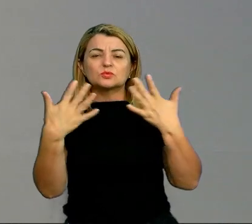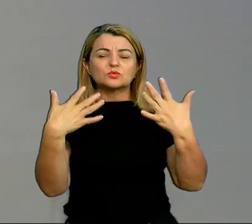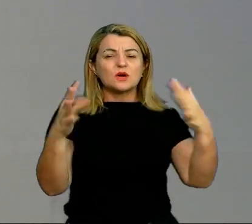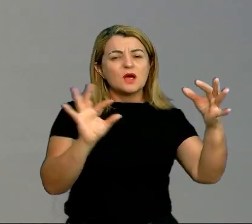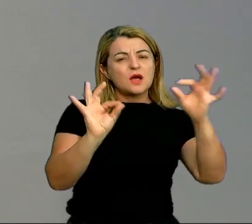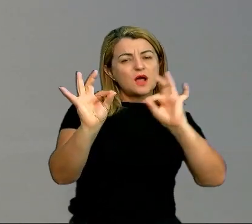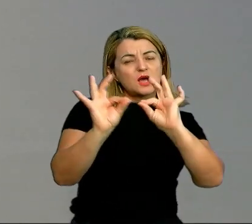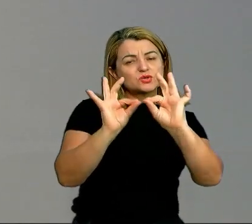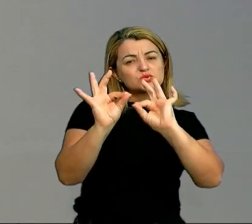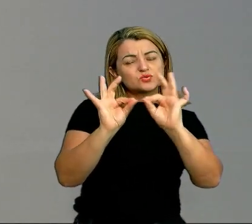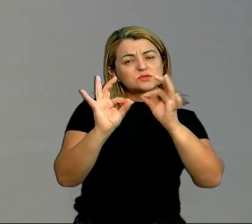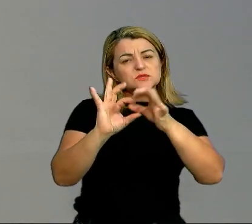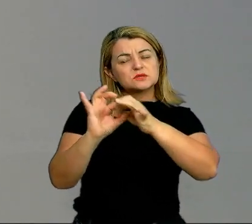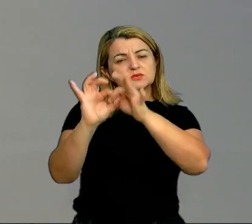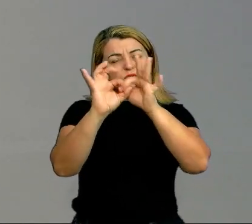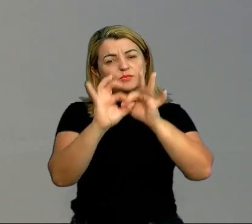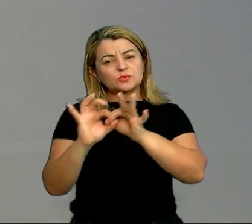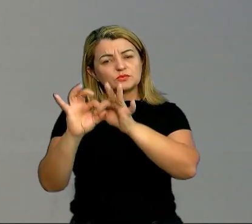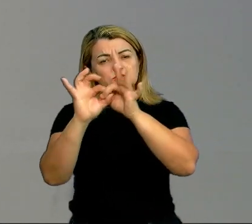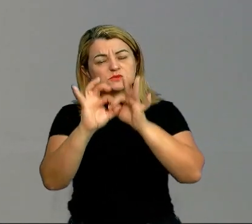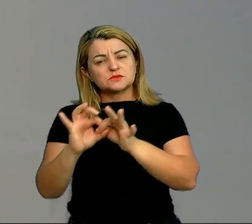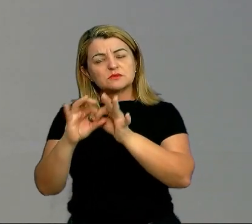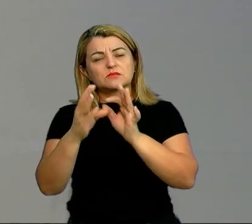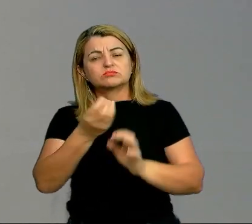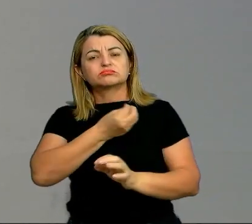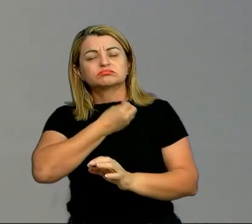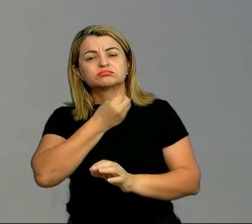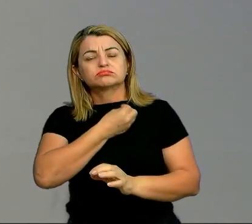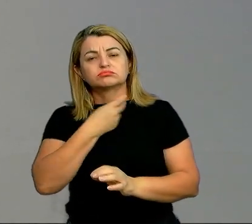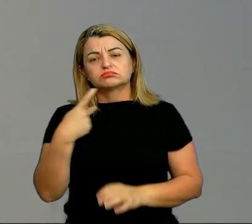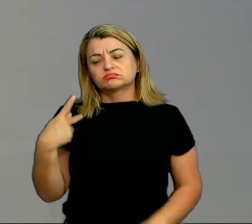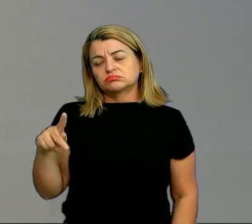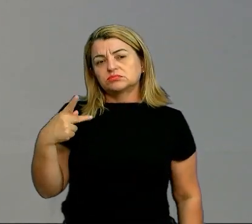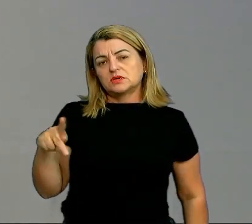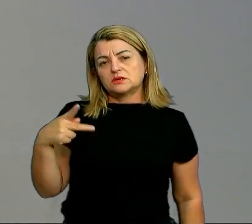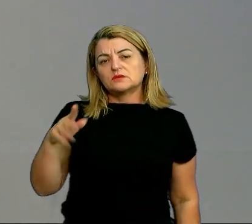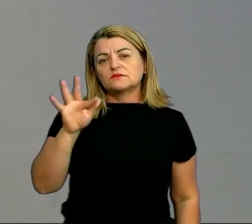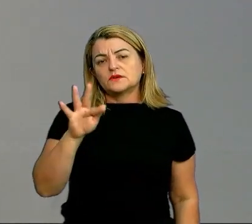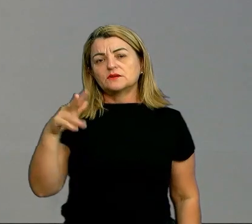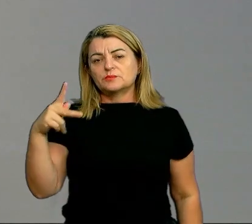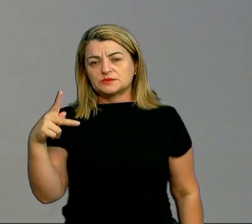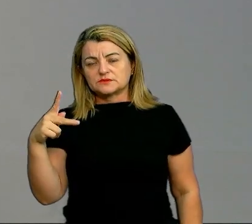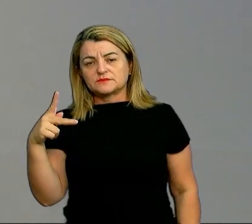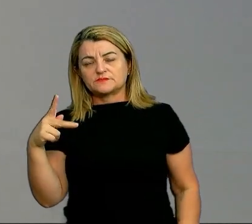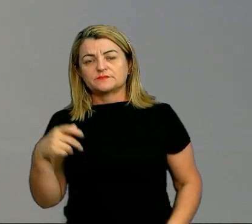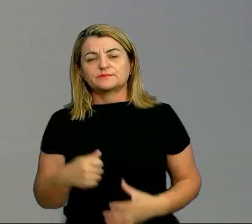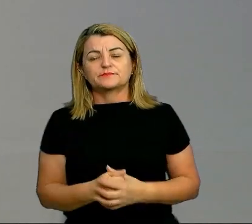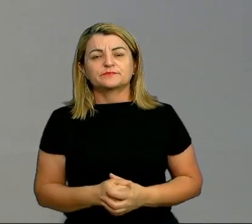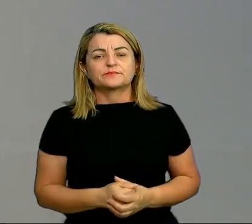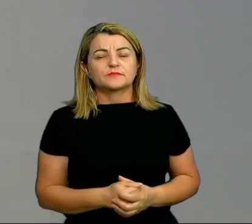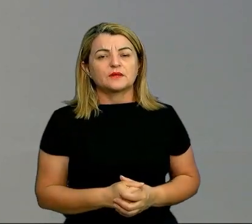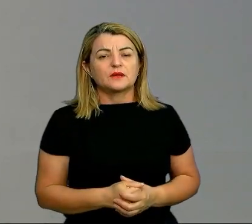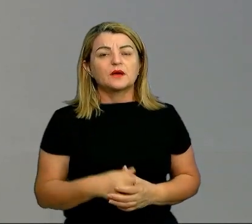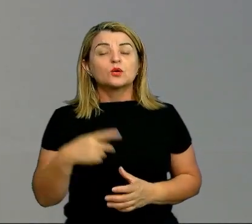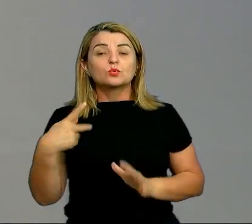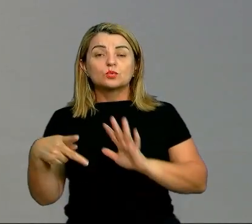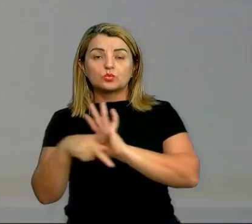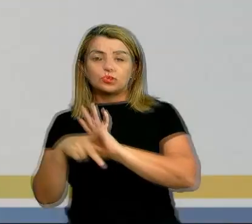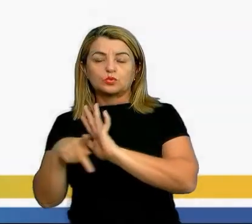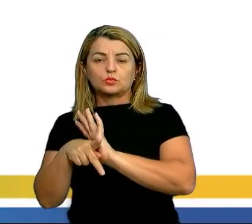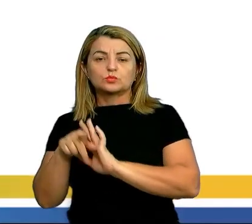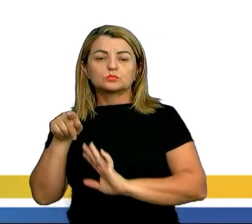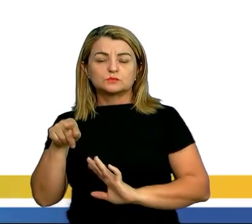associando a produção à questão da vida do próprio escritor. Perdão, olha a dicção da professora, do próprio